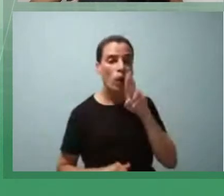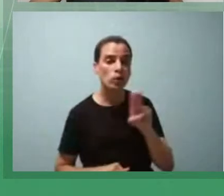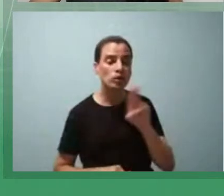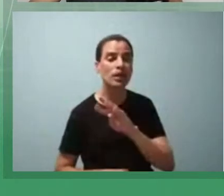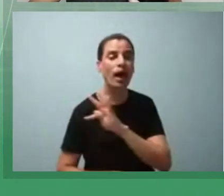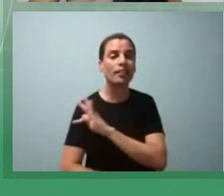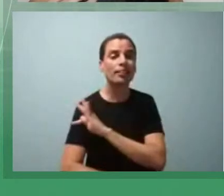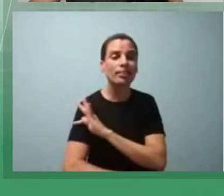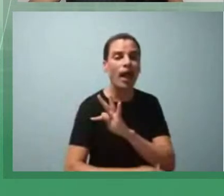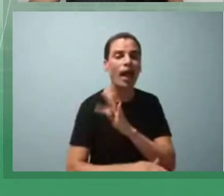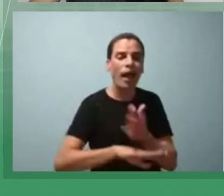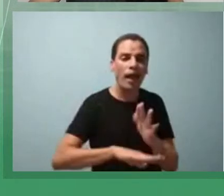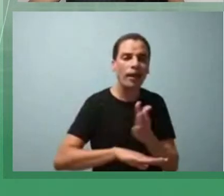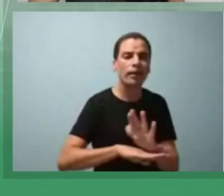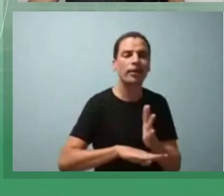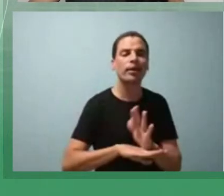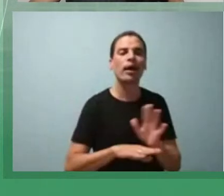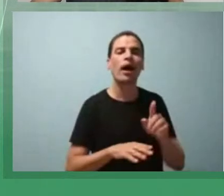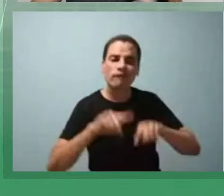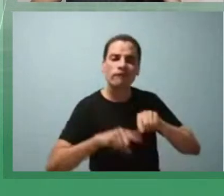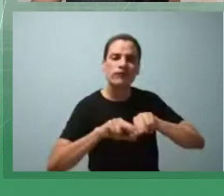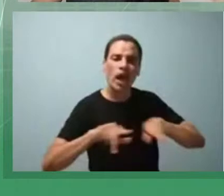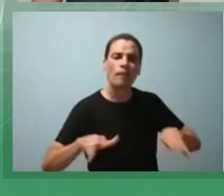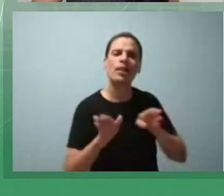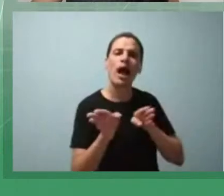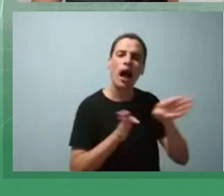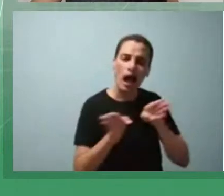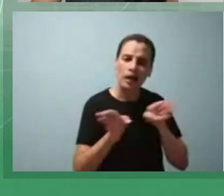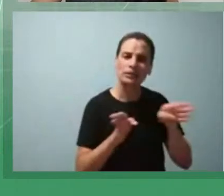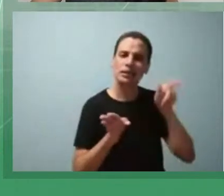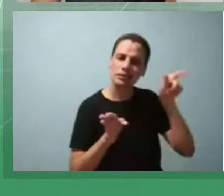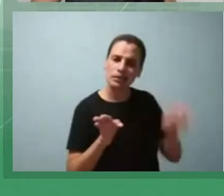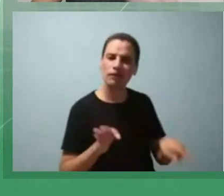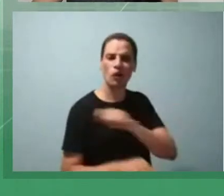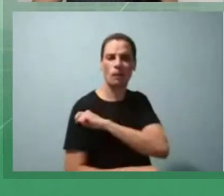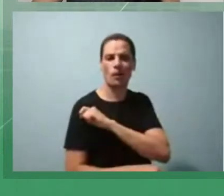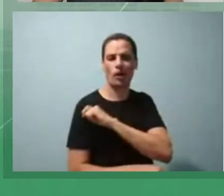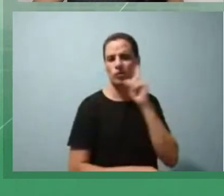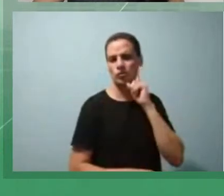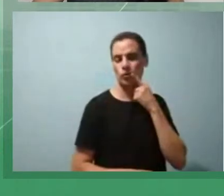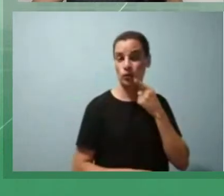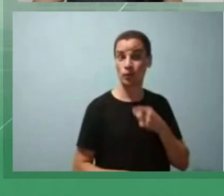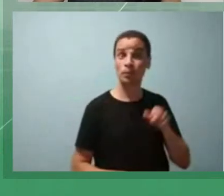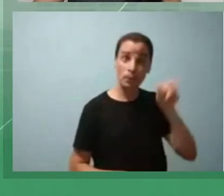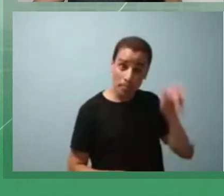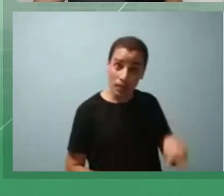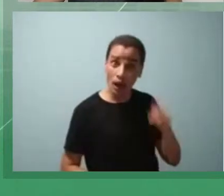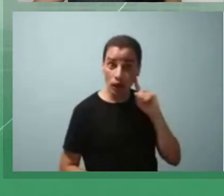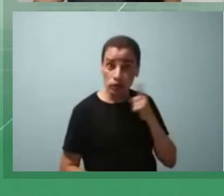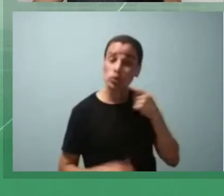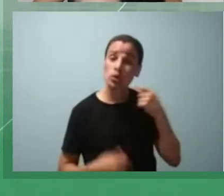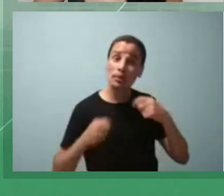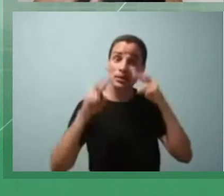ferramenta mais acessível. No caso, ele precisa do visual para poder associar o teórico, para poder